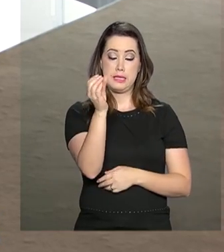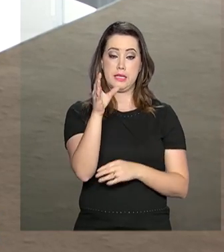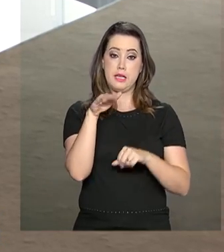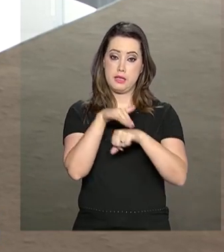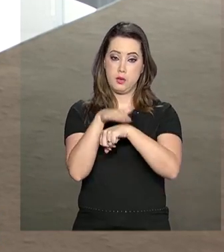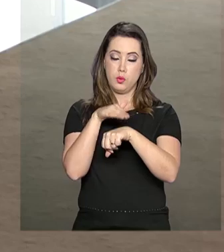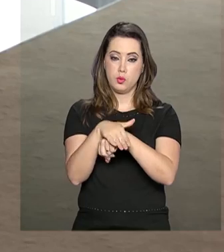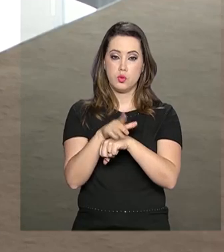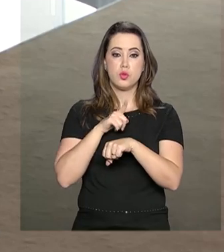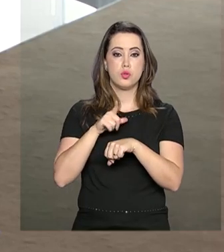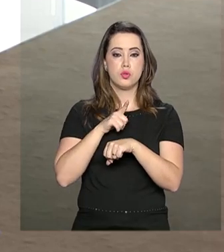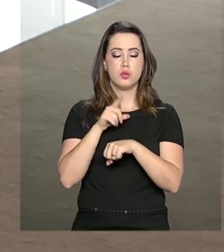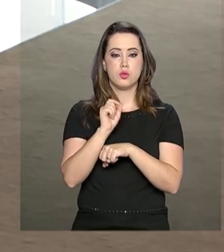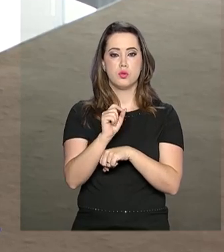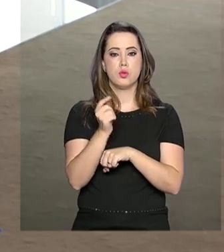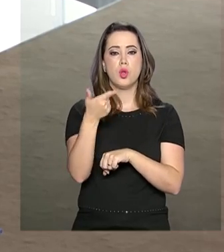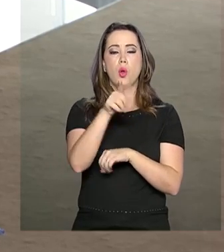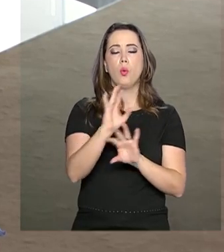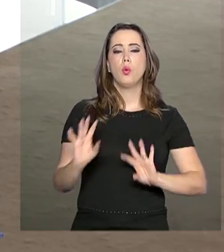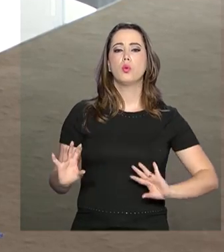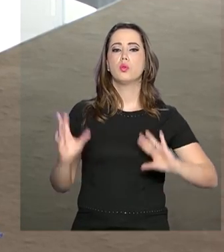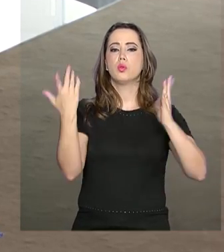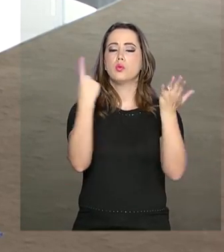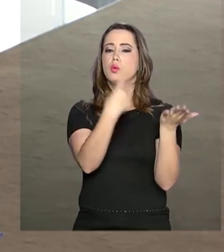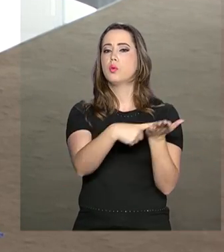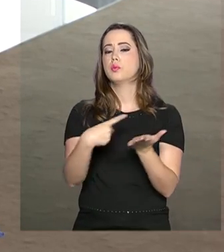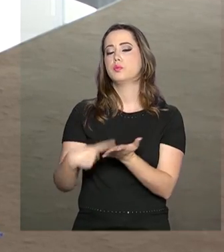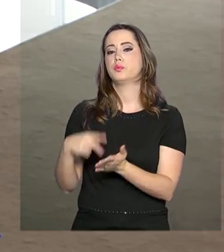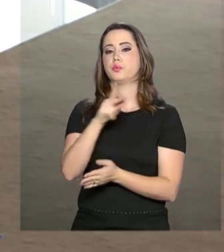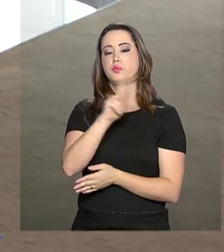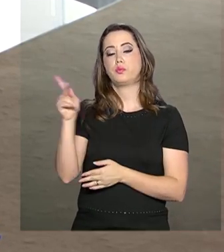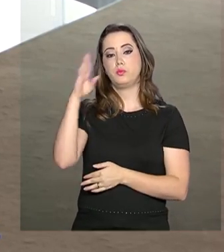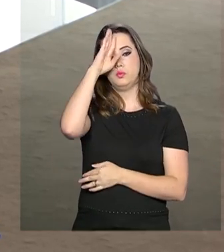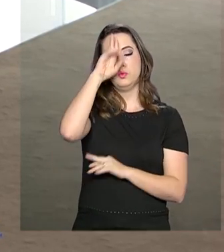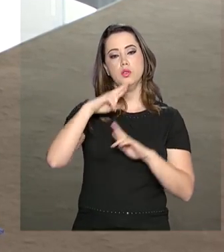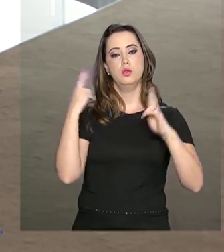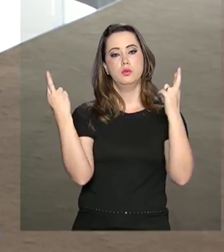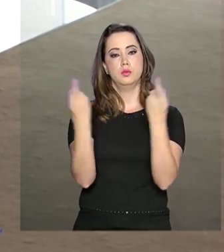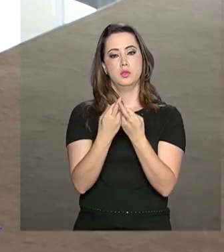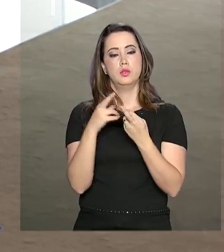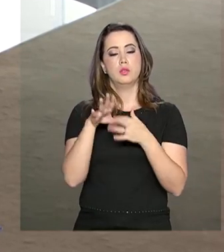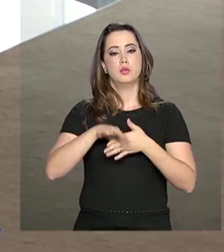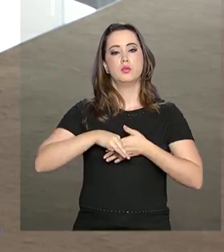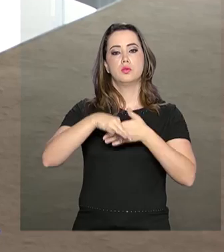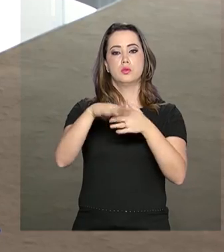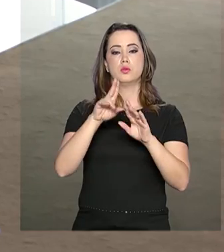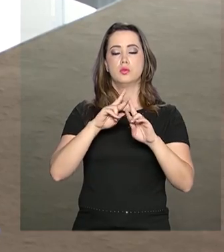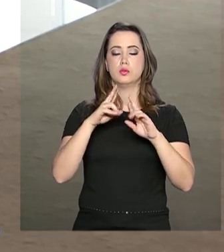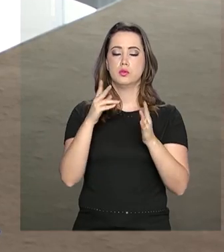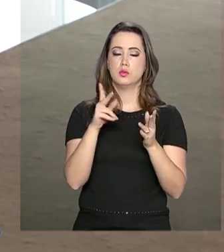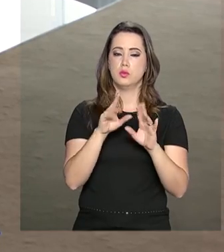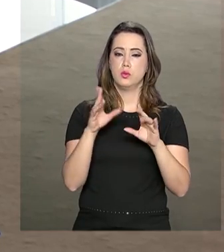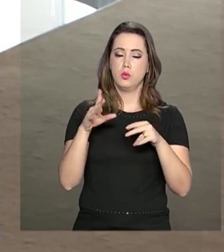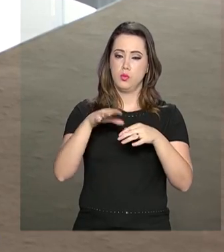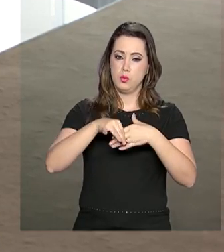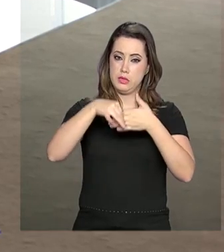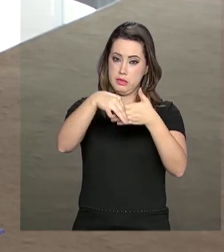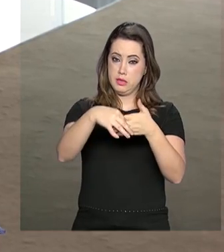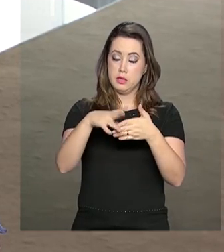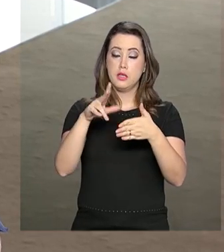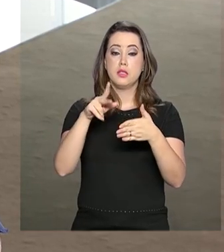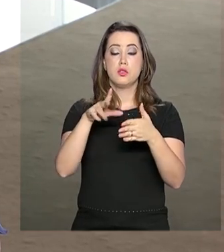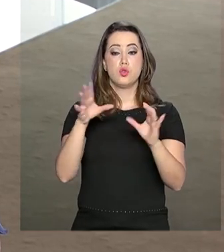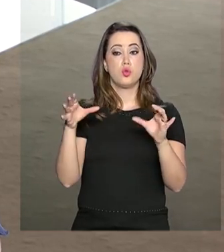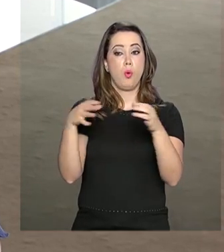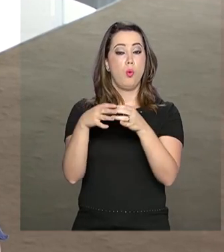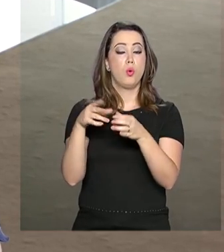horas da noite tem um outro evento na agenda do presidente, ele tem uma reunião com lideranças partidárias da Câmara dos Deputados,